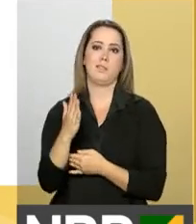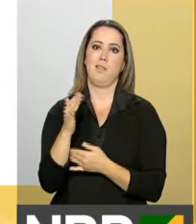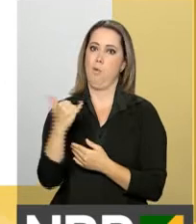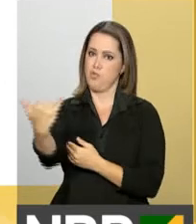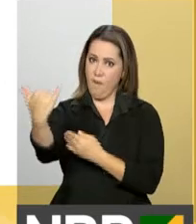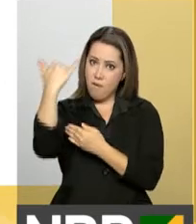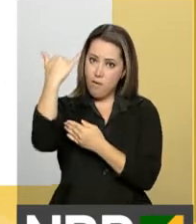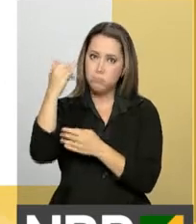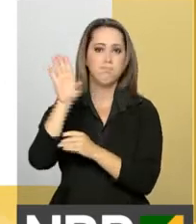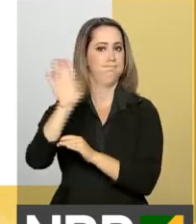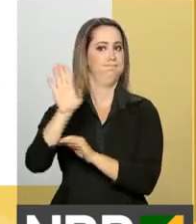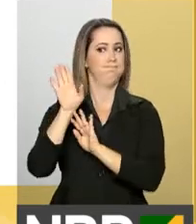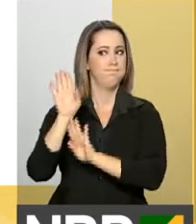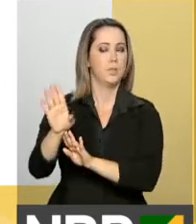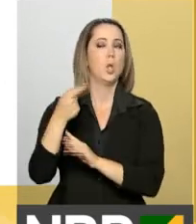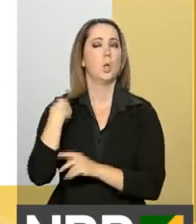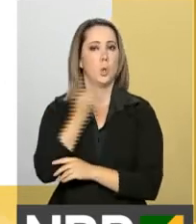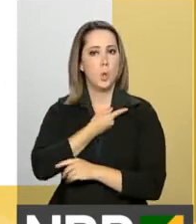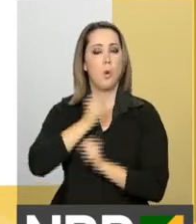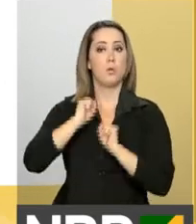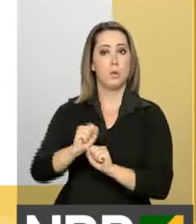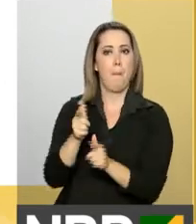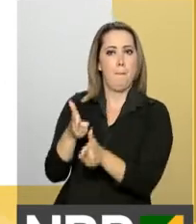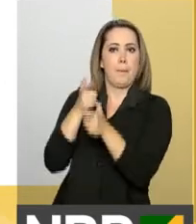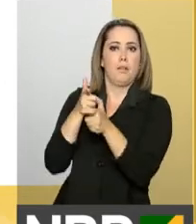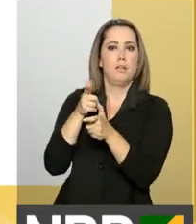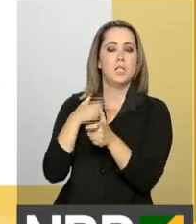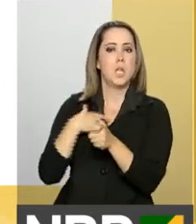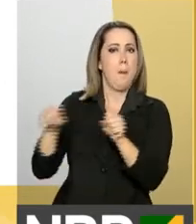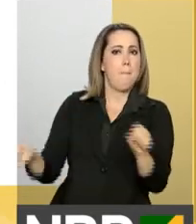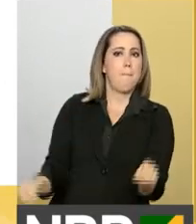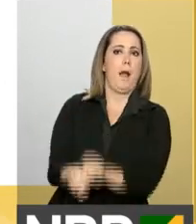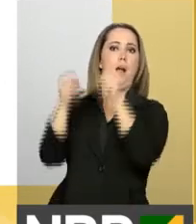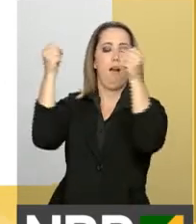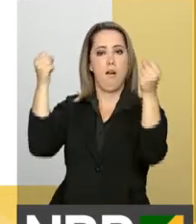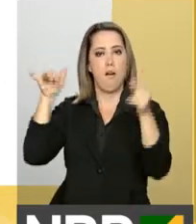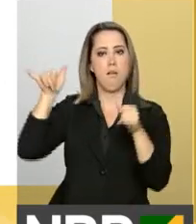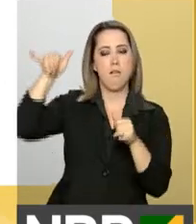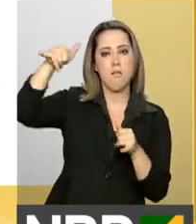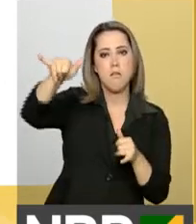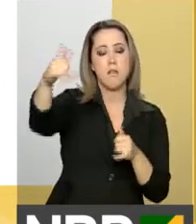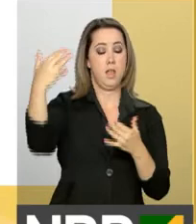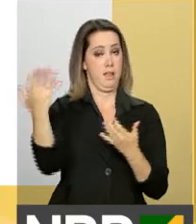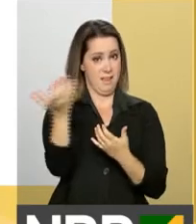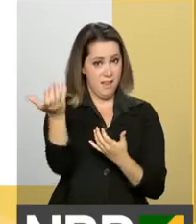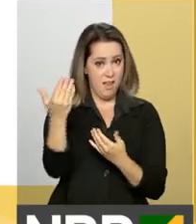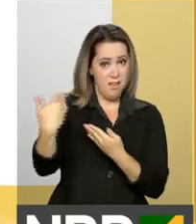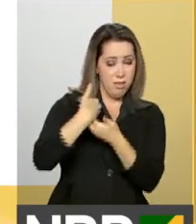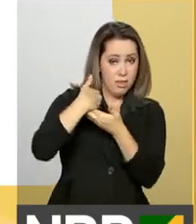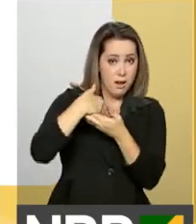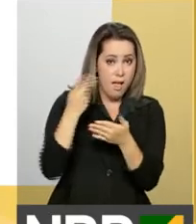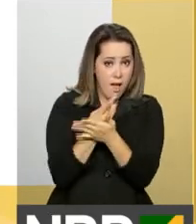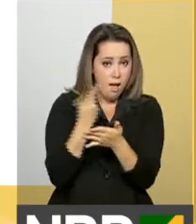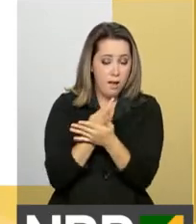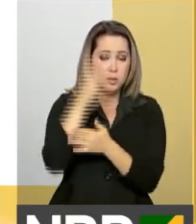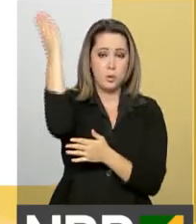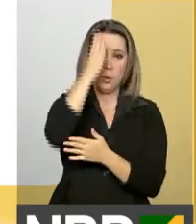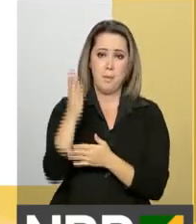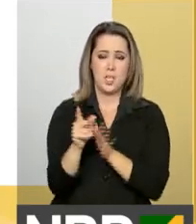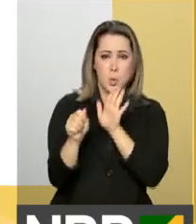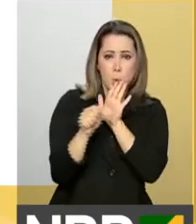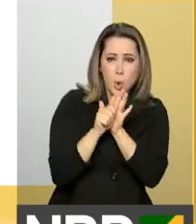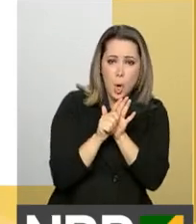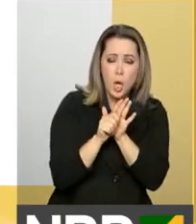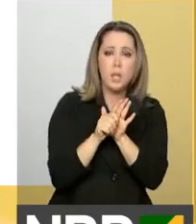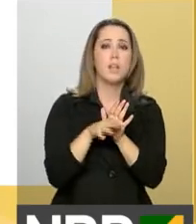decididos, em última instância, a dar um tiro de destruição e destruir aqueles que querem trazer o crime, que querem trazer as drogas